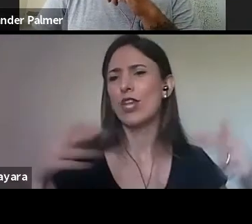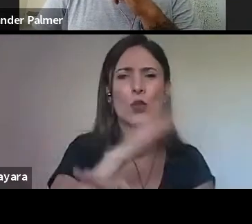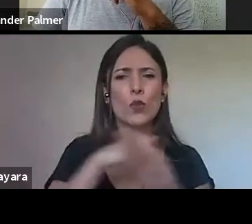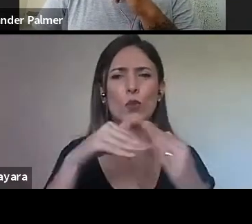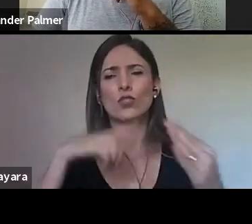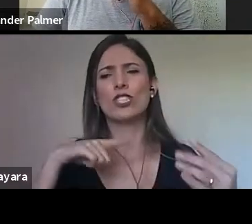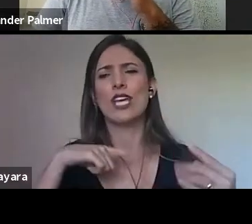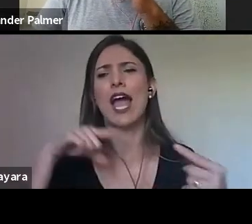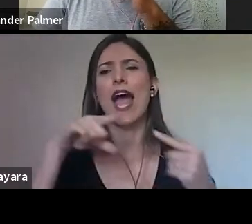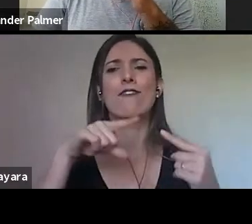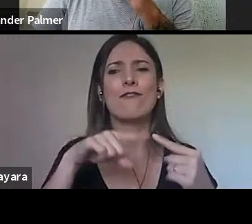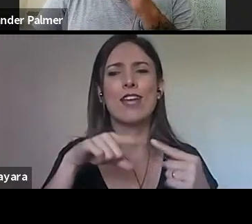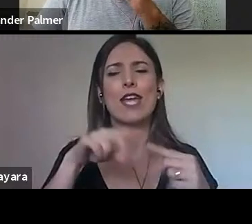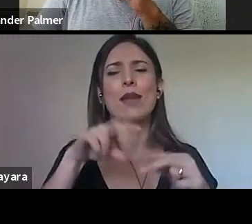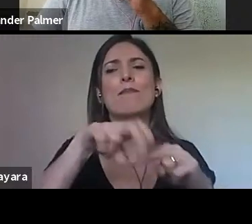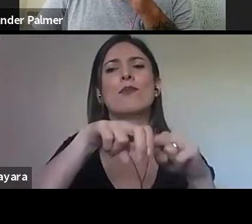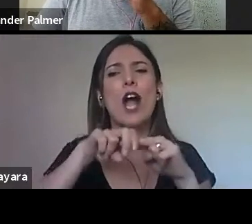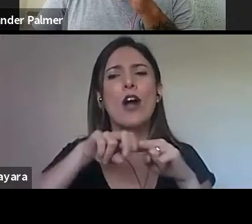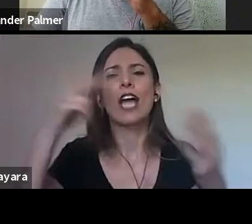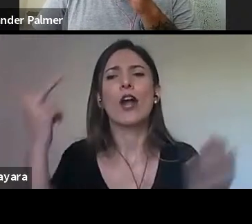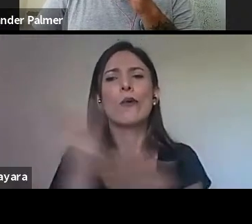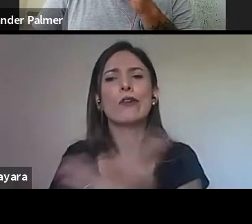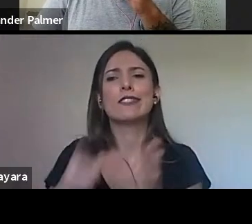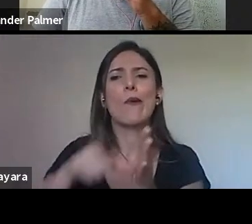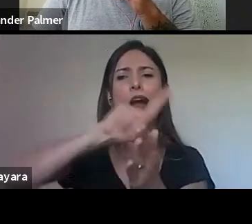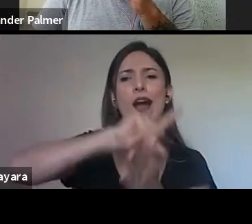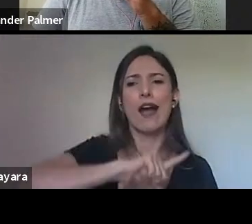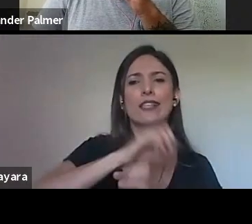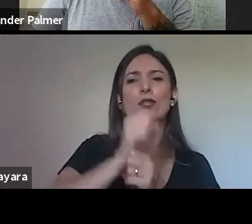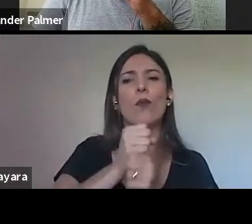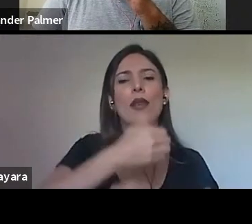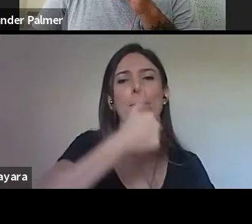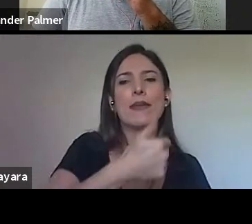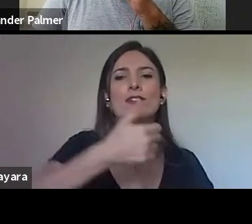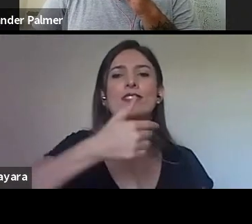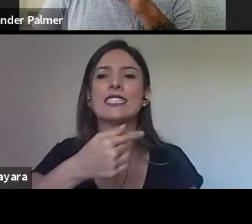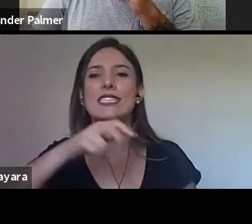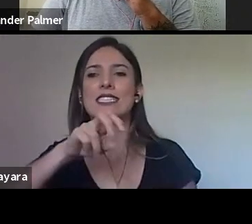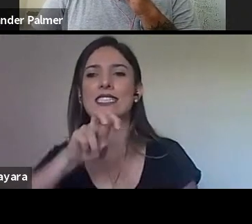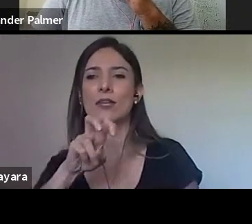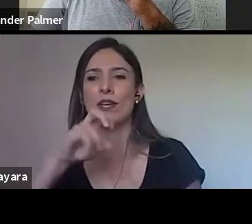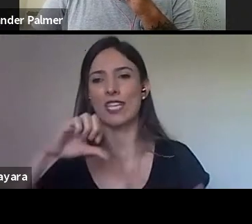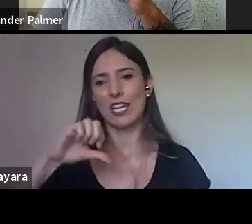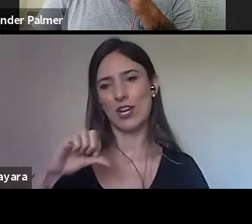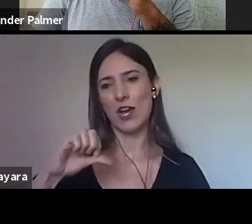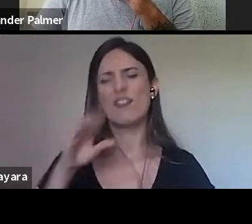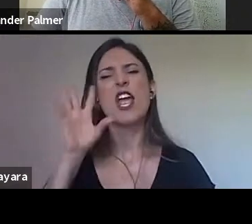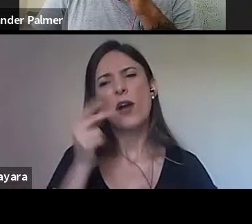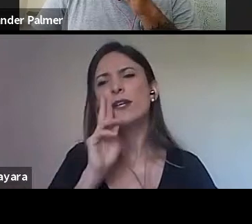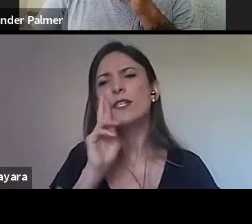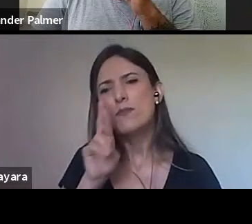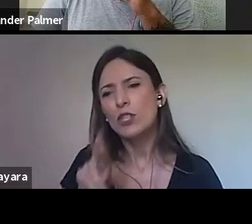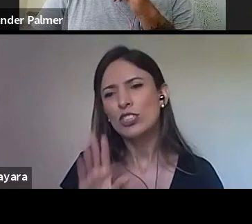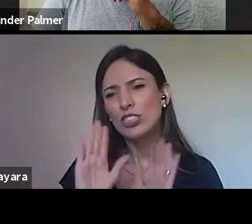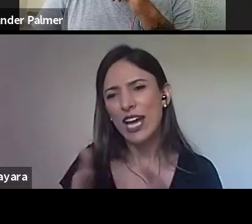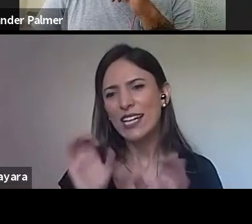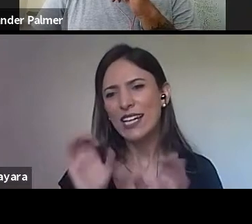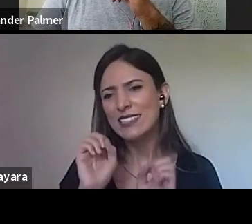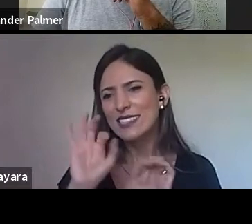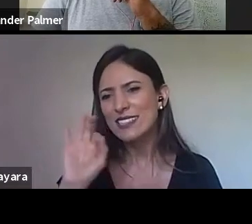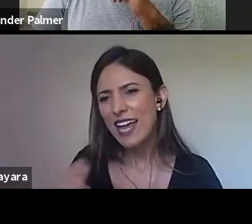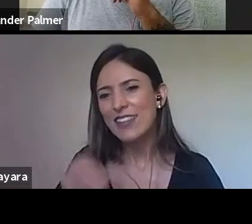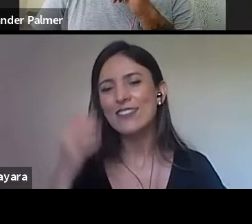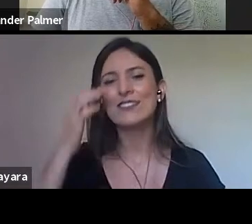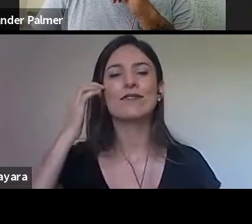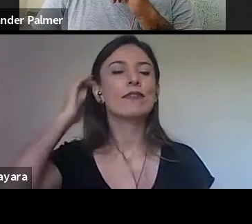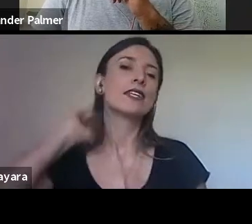começa lá em 1759. Não sei se eu, acho que eu respondi, essa ideia de que o